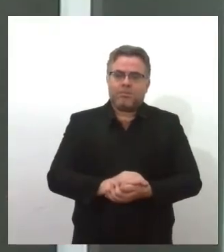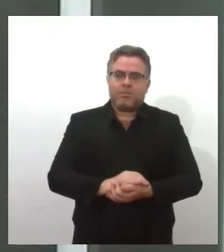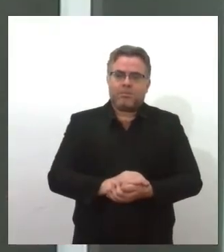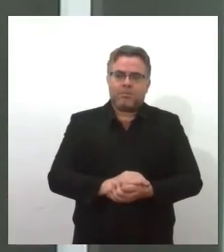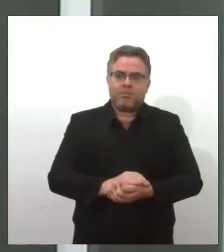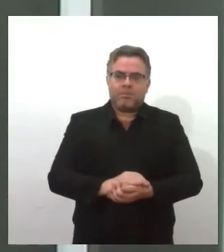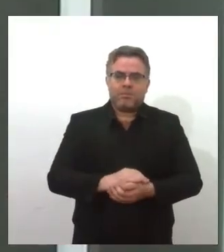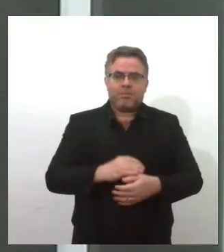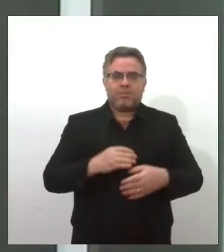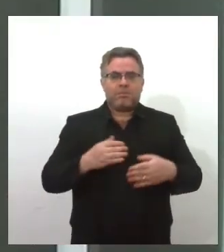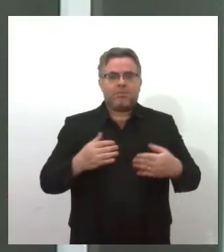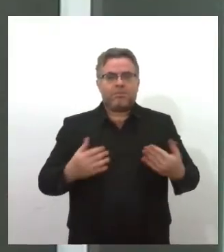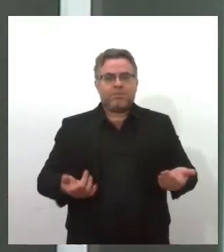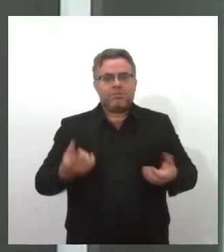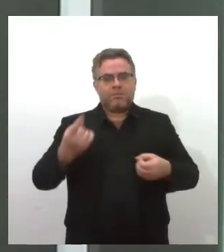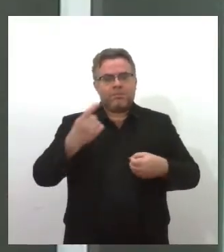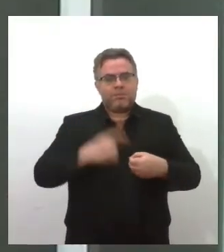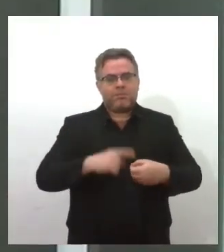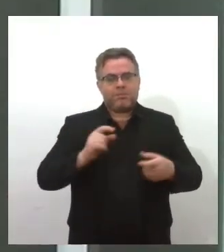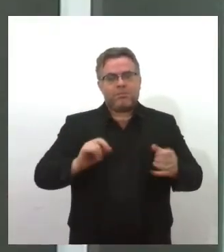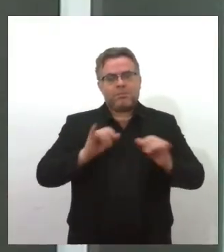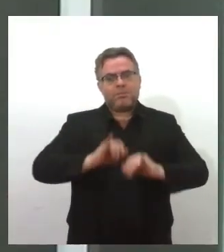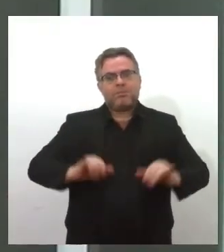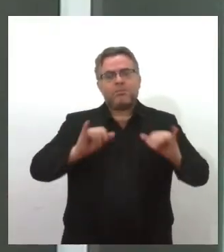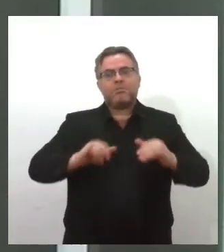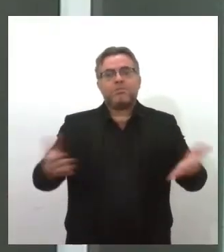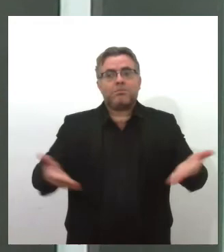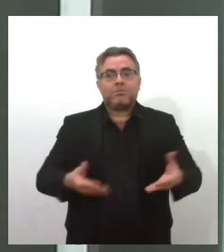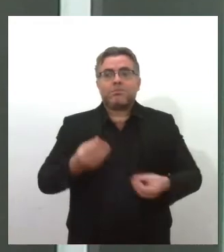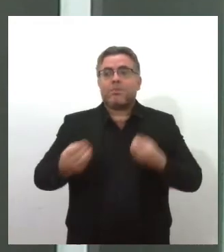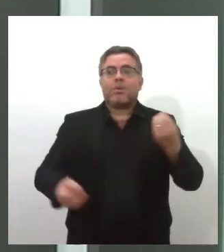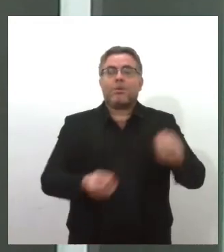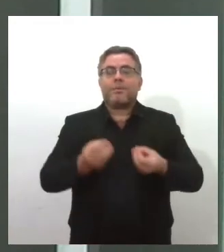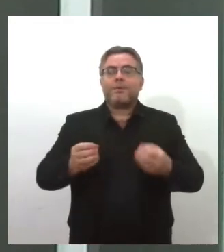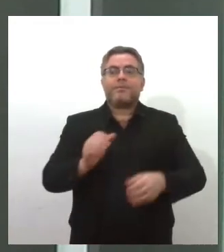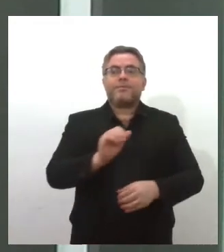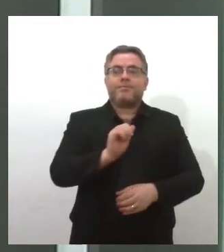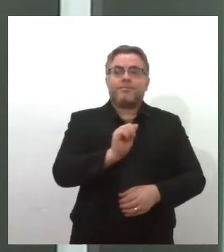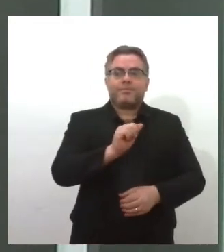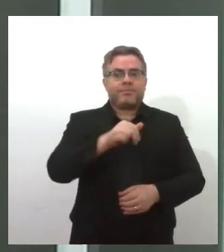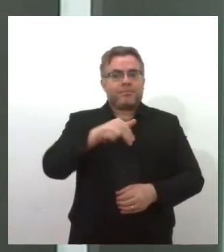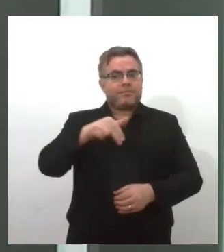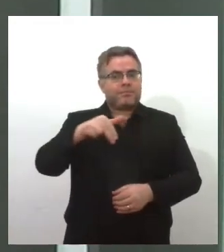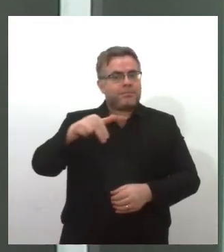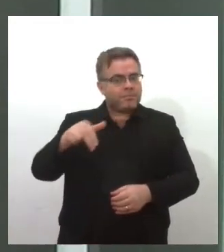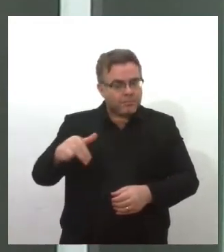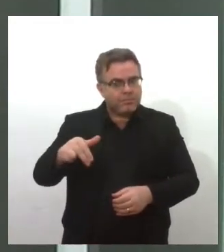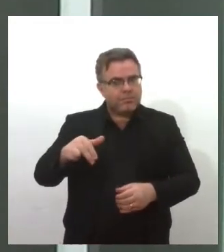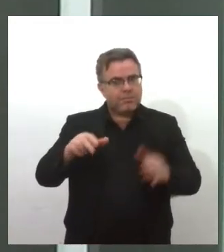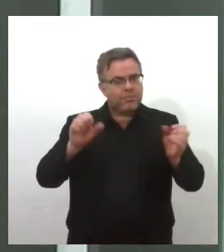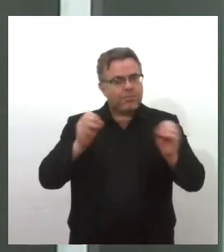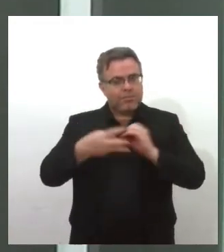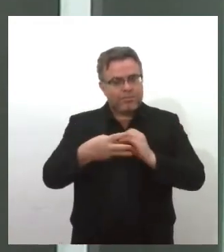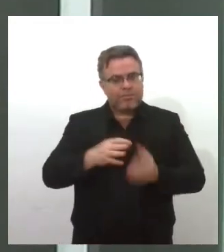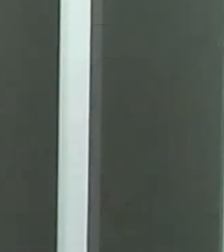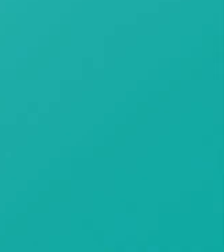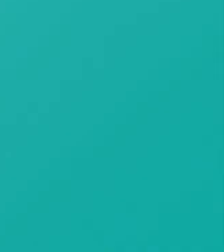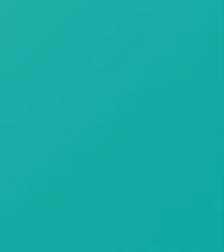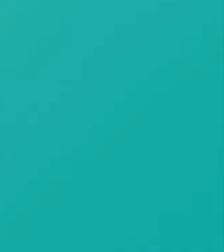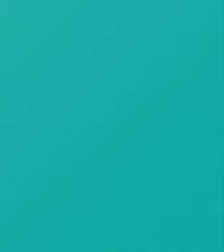E a gente retoma as notícias do Parlamento Sergipano, porque chegou a hora da participação da Agência de Notícias, Alesi.